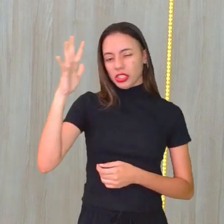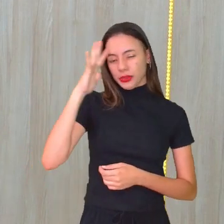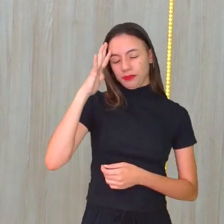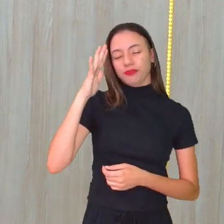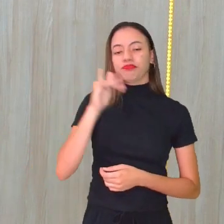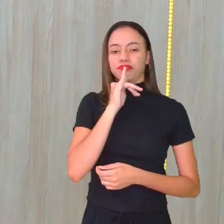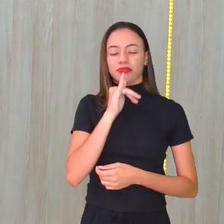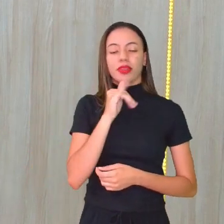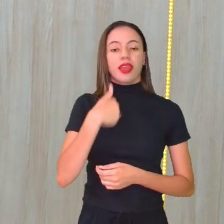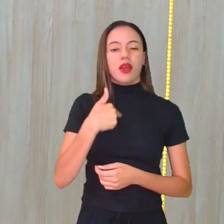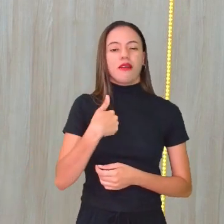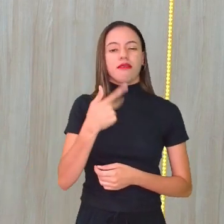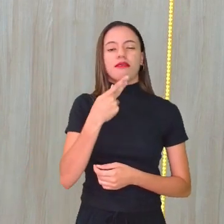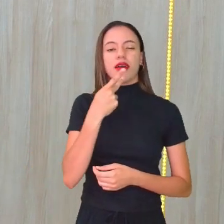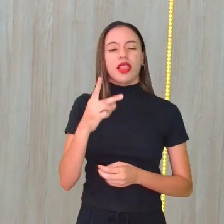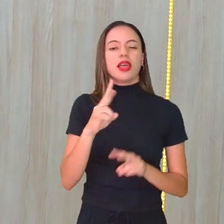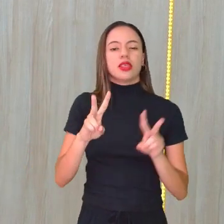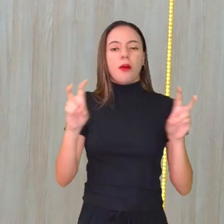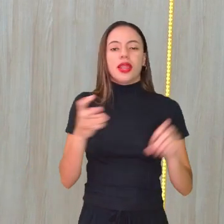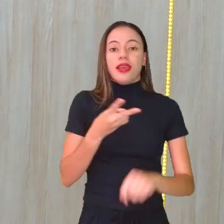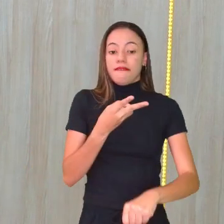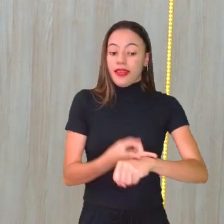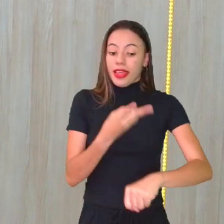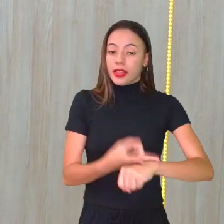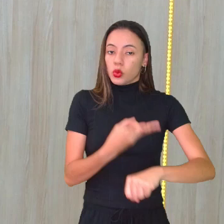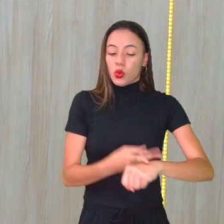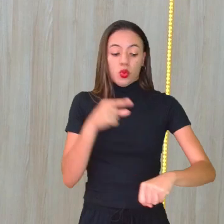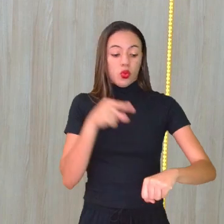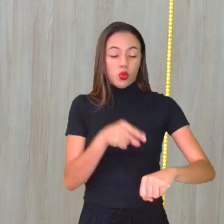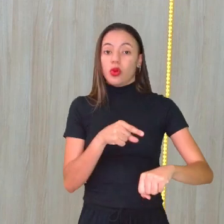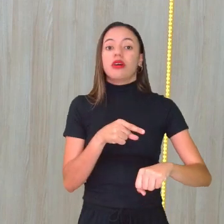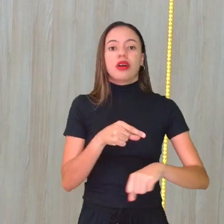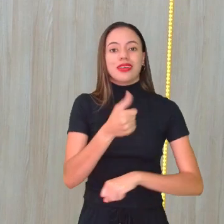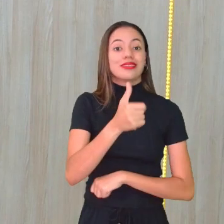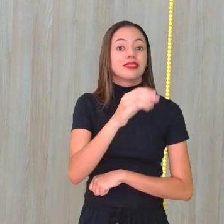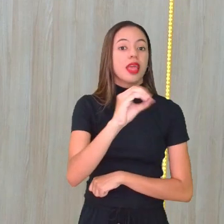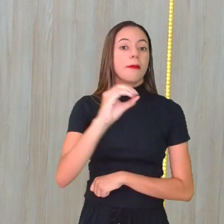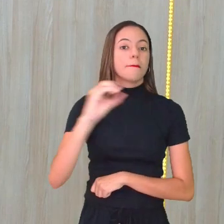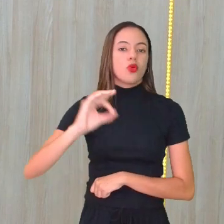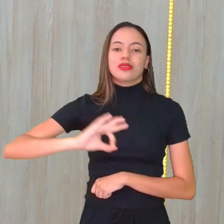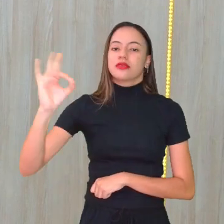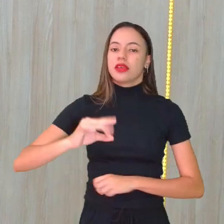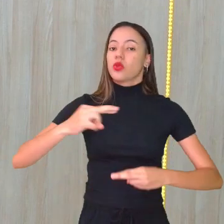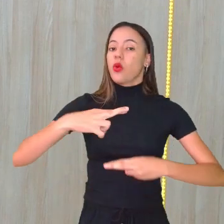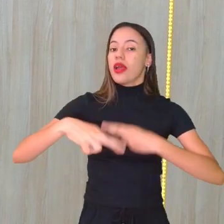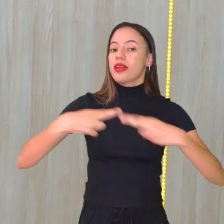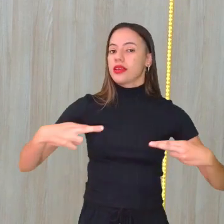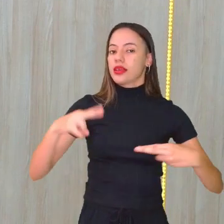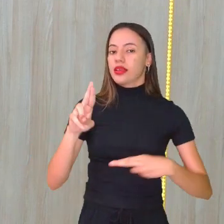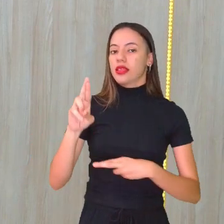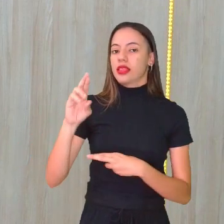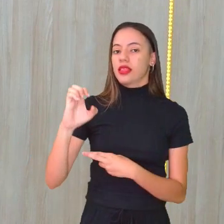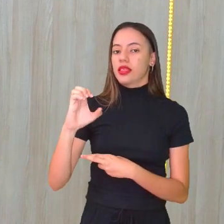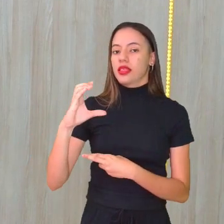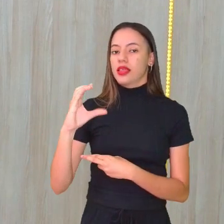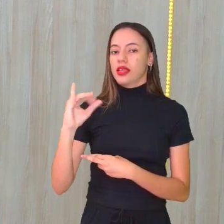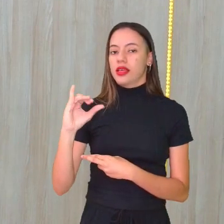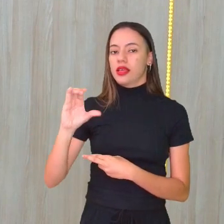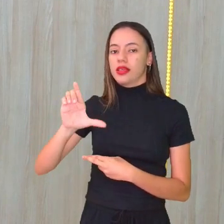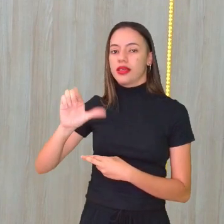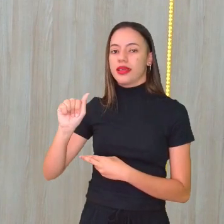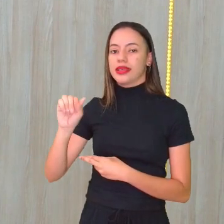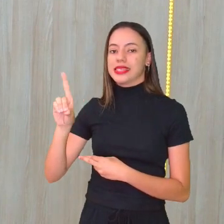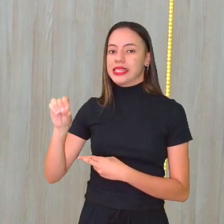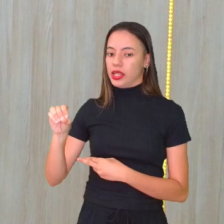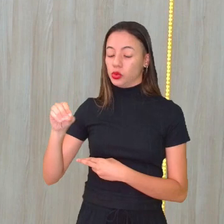que a gente falou aqui que o vidro é 100% reciclável. E quando ele é muito bem